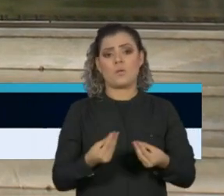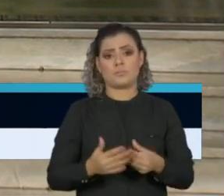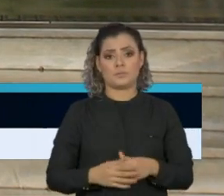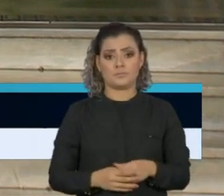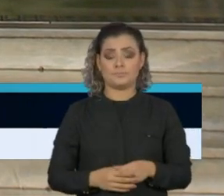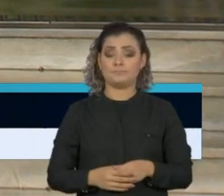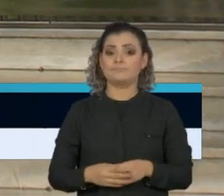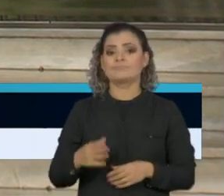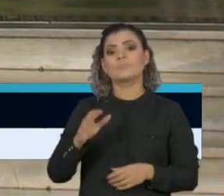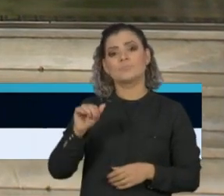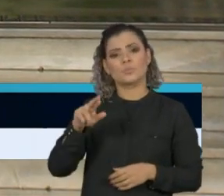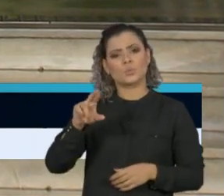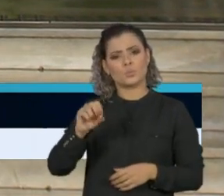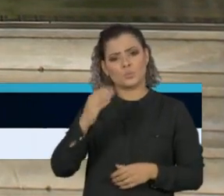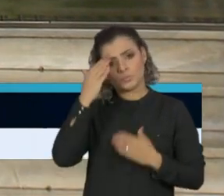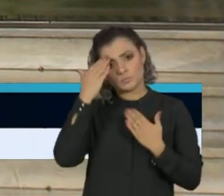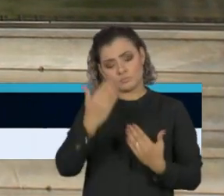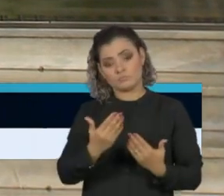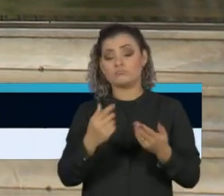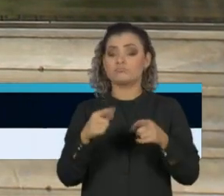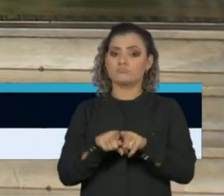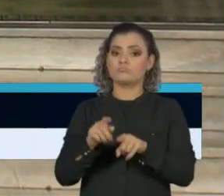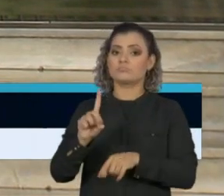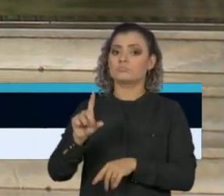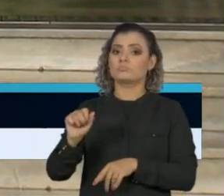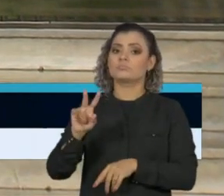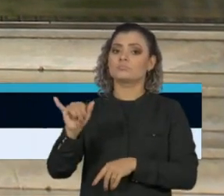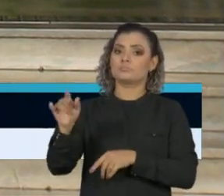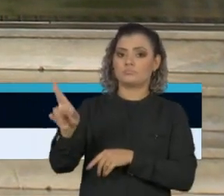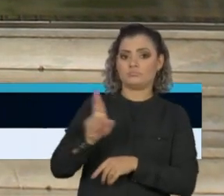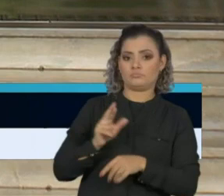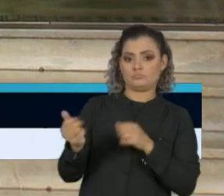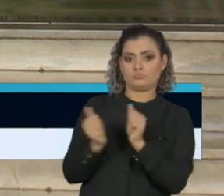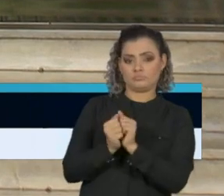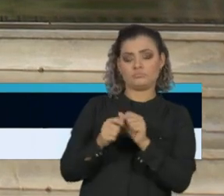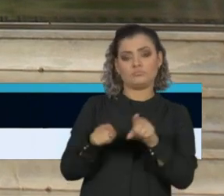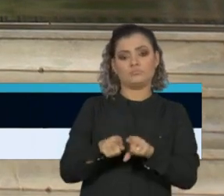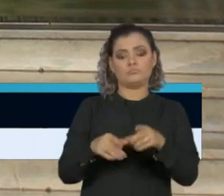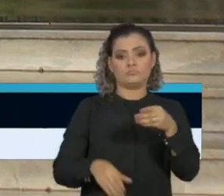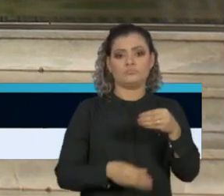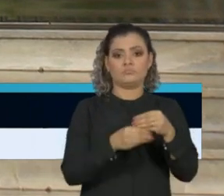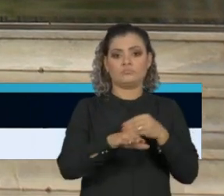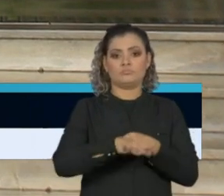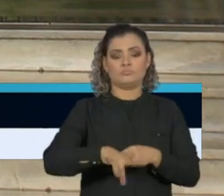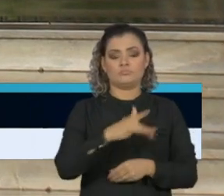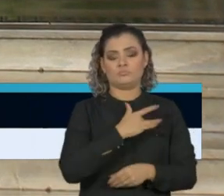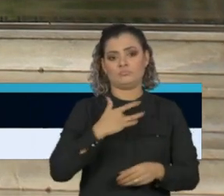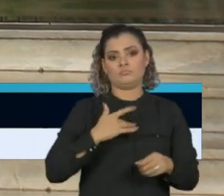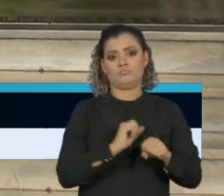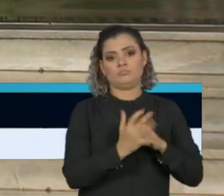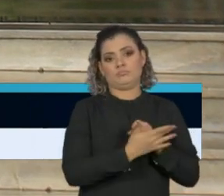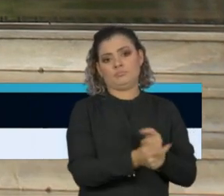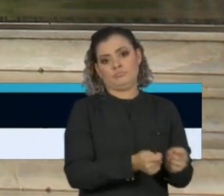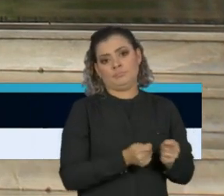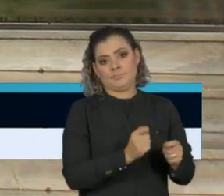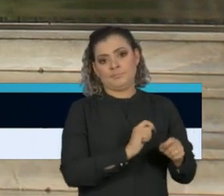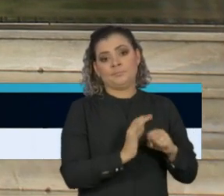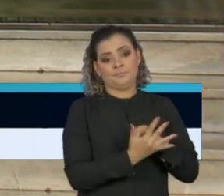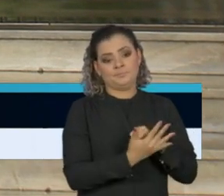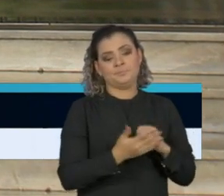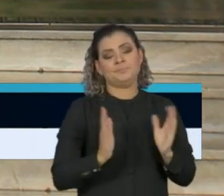Bruno, obrigado. Eu vou dividir a resposta com o doutor Davi Wippe, coordenador do nosso Comitê de Saúde, do Centro de Contingência do Covid